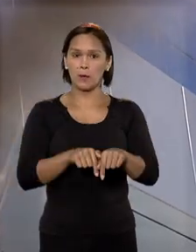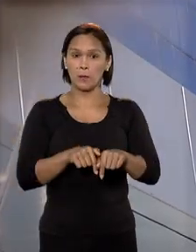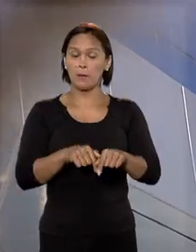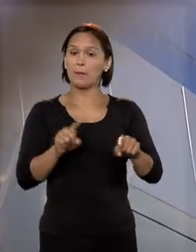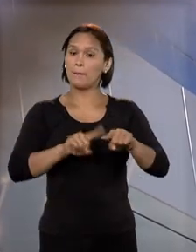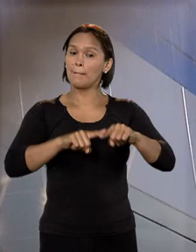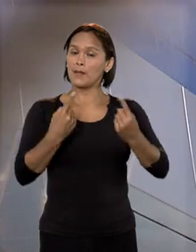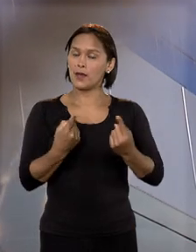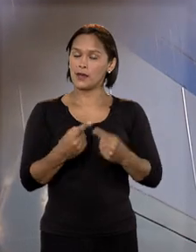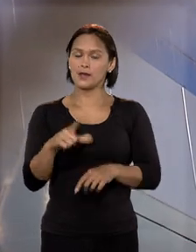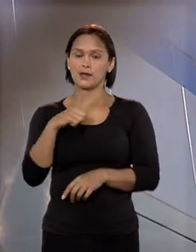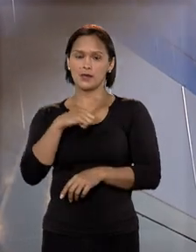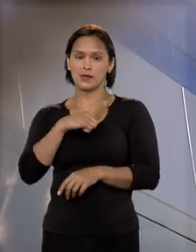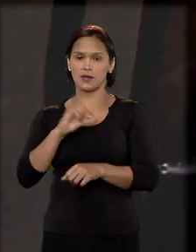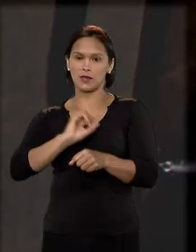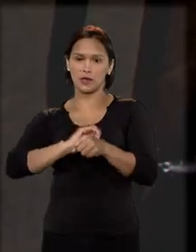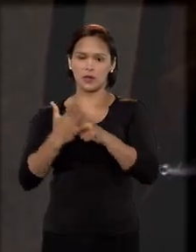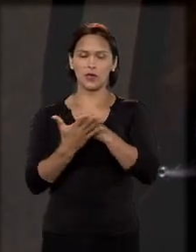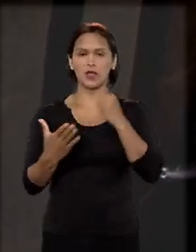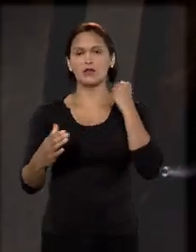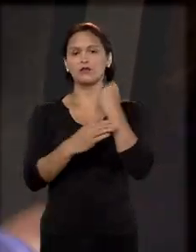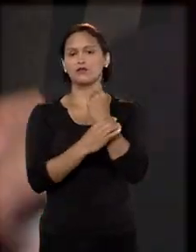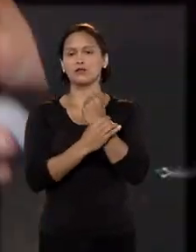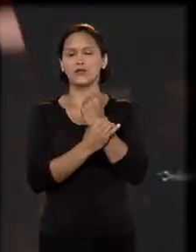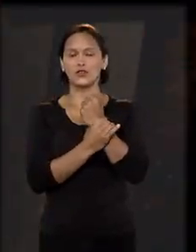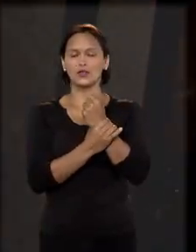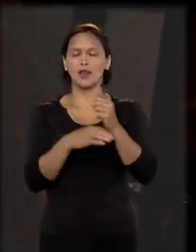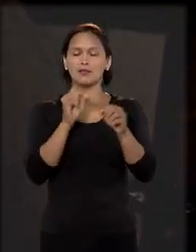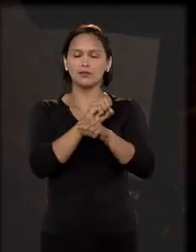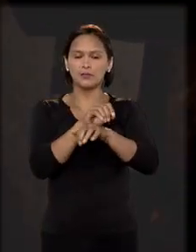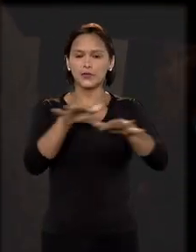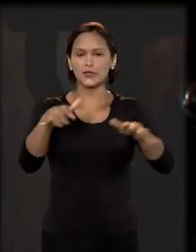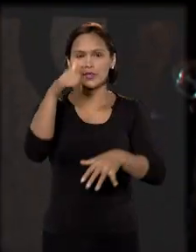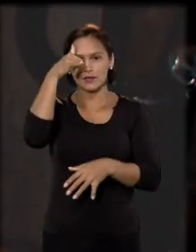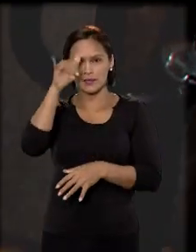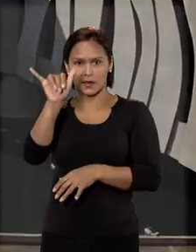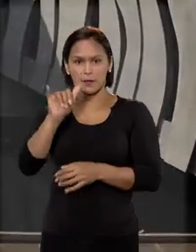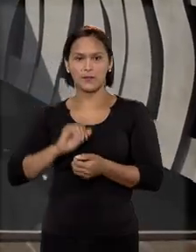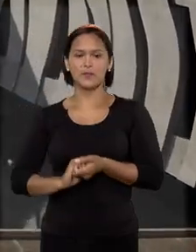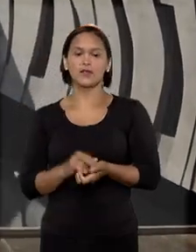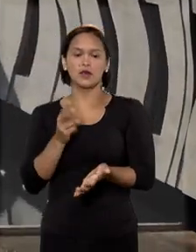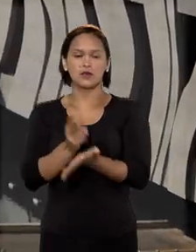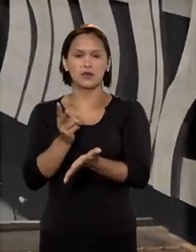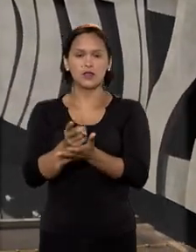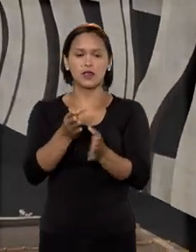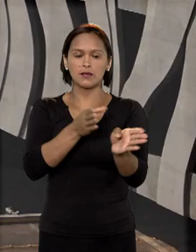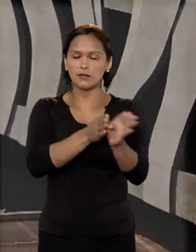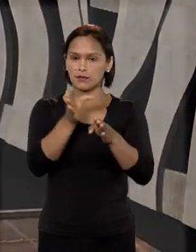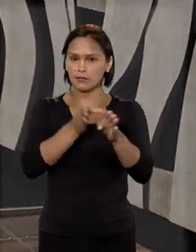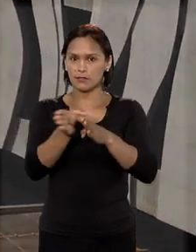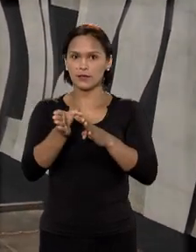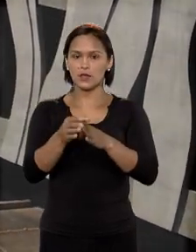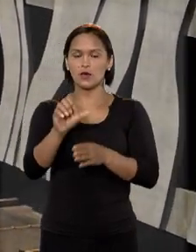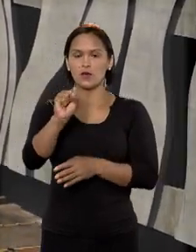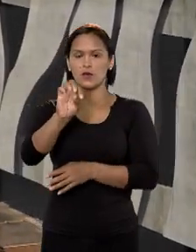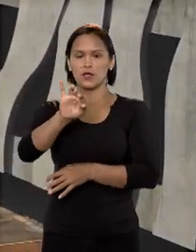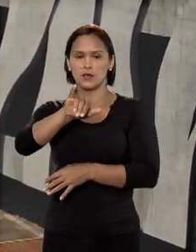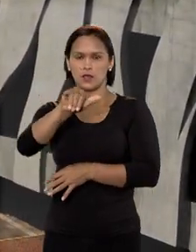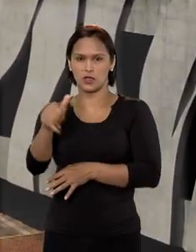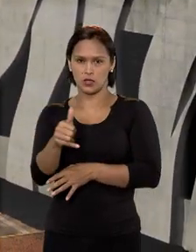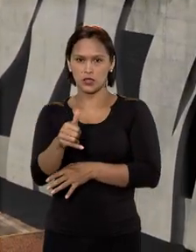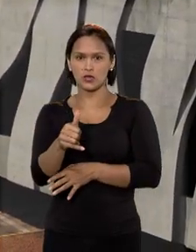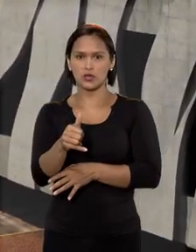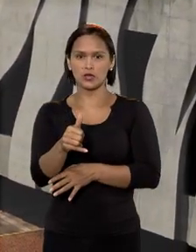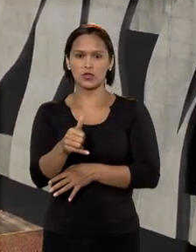observados os cuidados necessários para evitar a proliferação do coronavírus. Seguindo essa orientação, o Superior